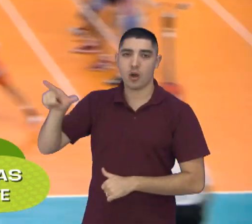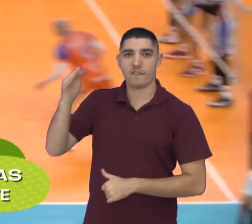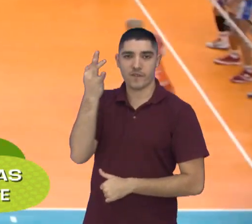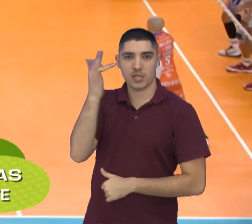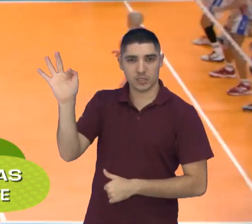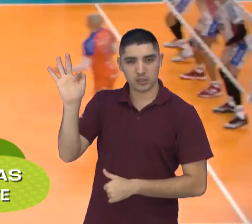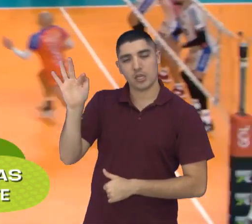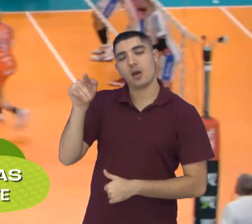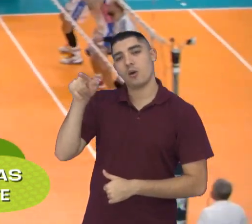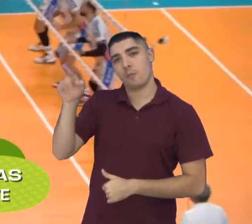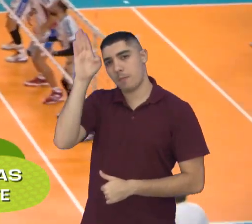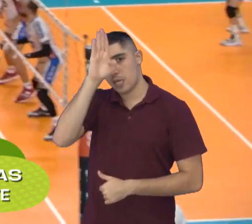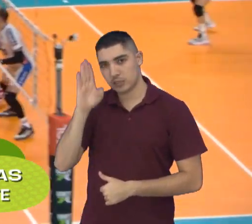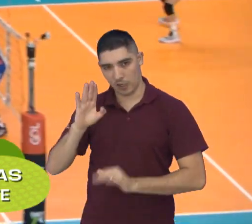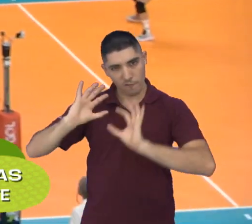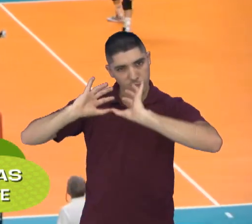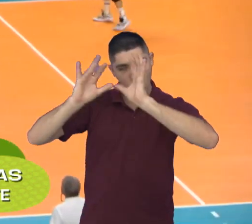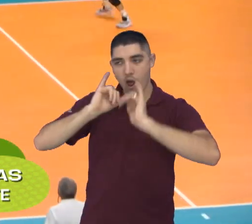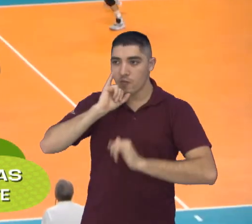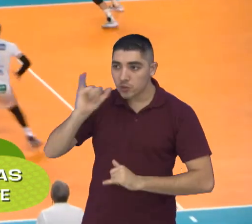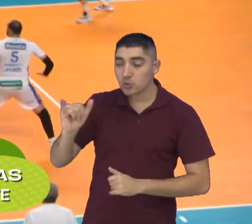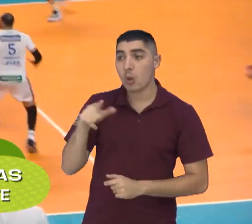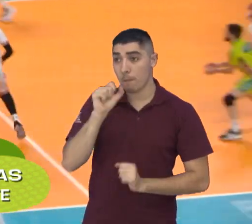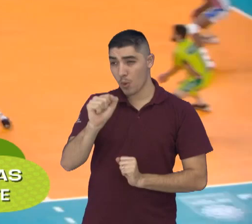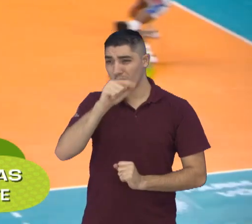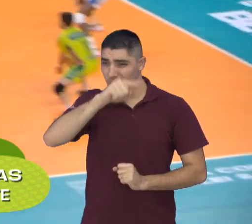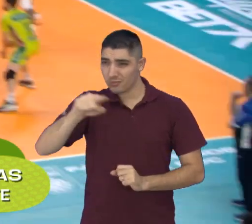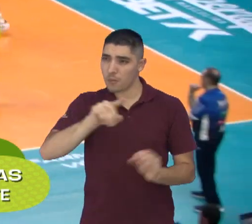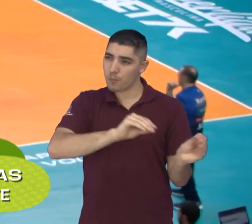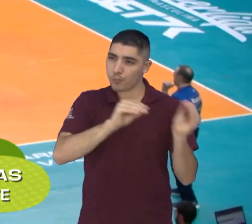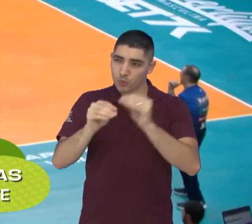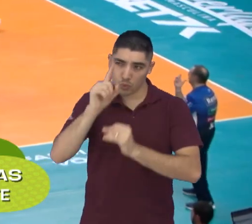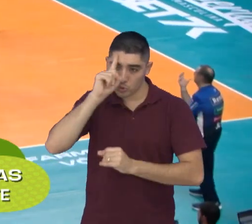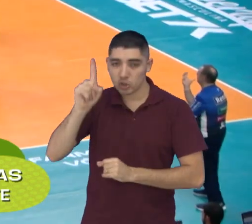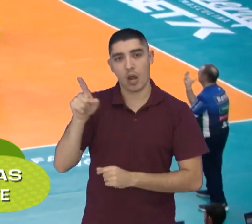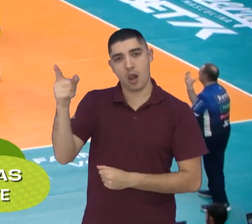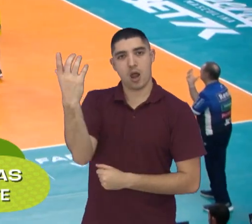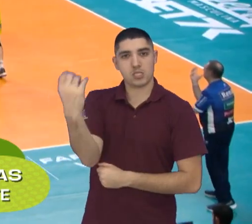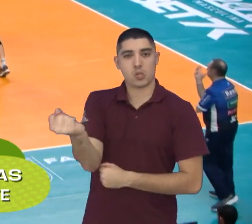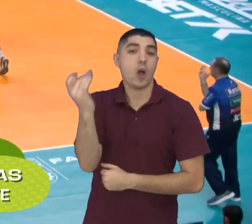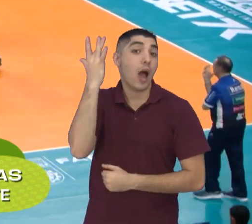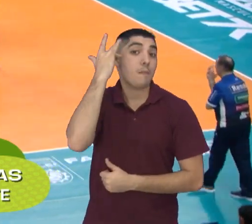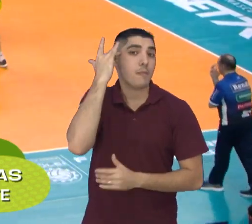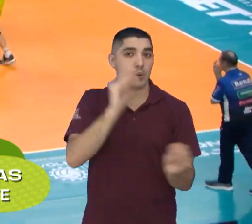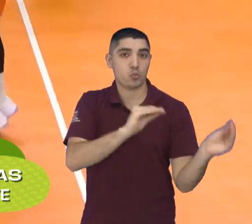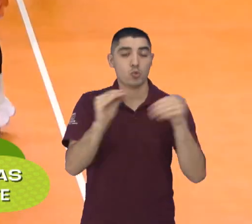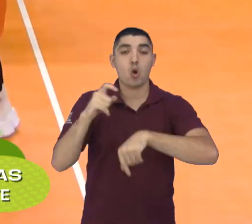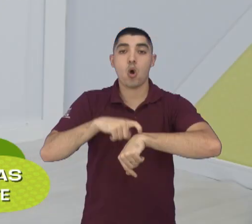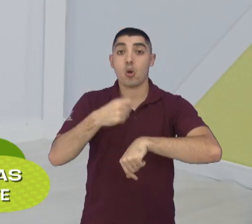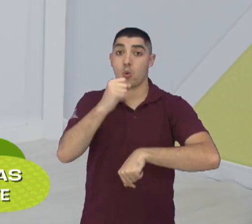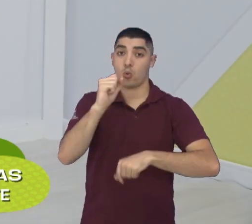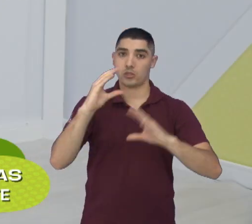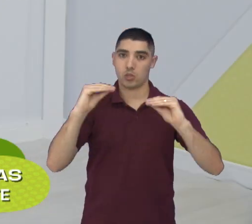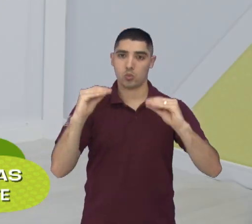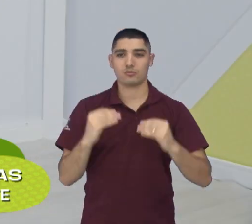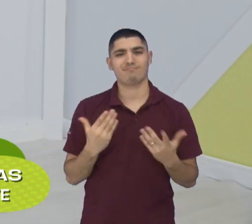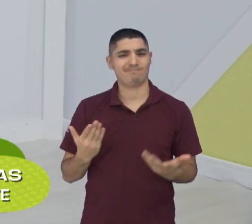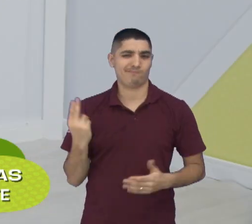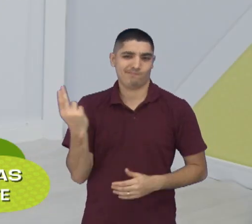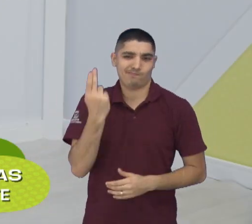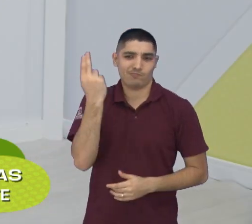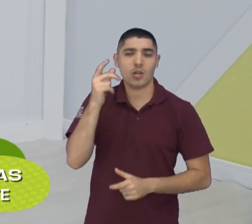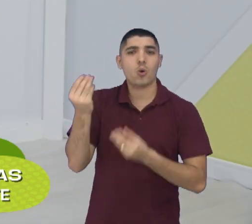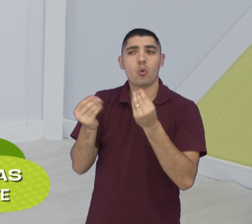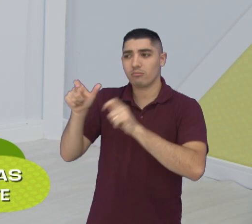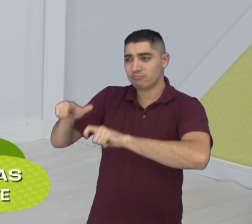partida que seria às 21 horas lá na Arena Farma Conde mudou para amanhã 20 horas. Não teria condição, né, Bruno? O time está